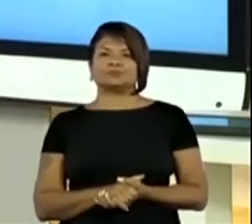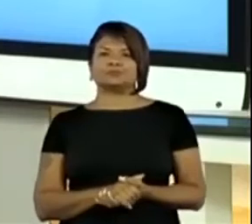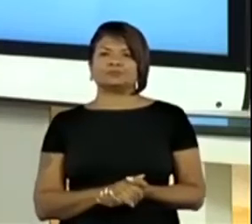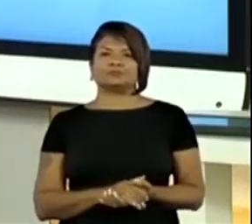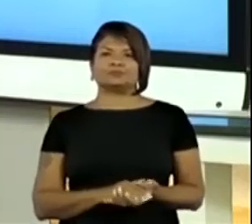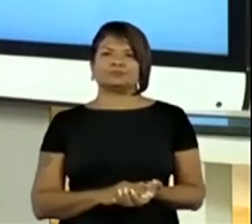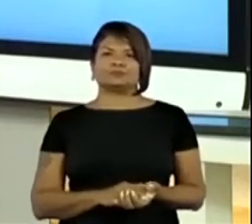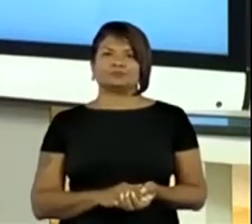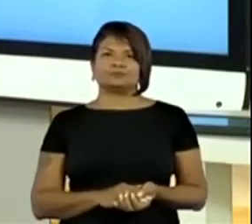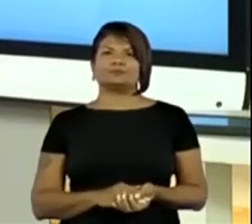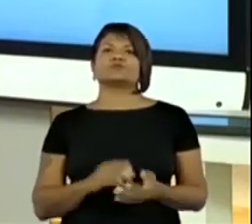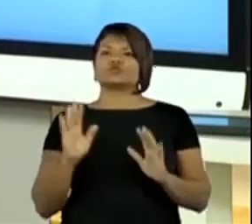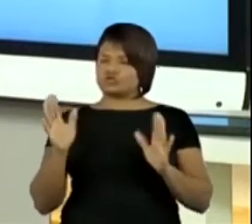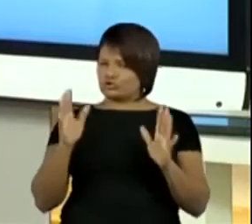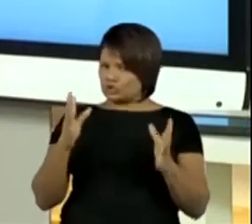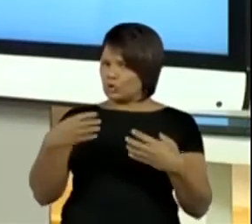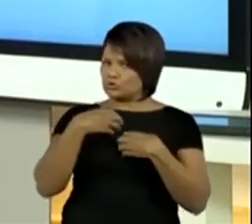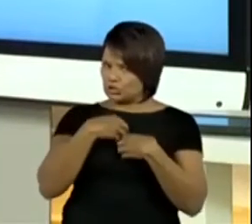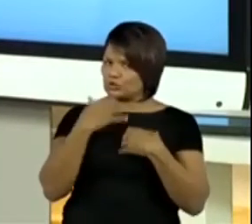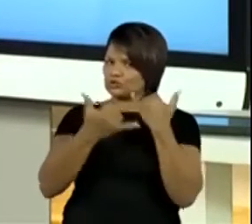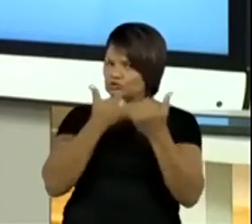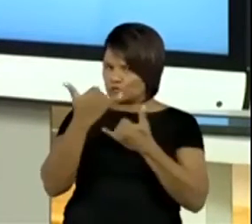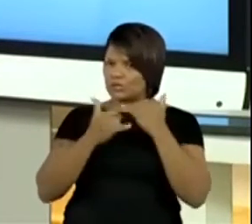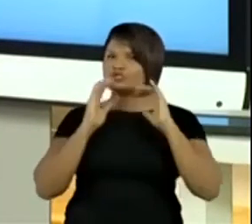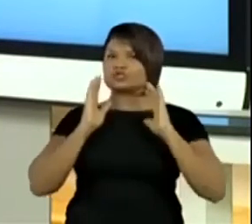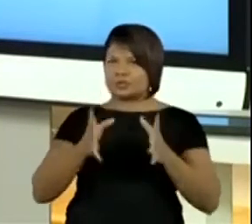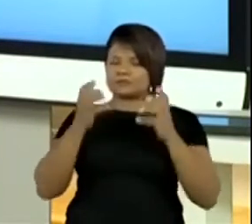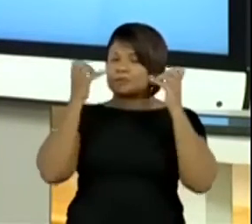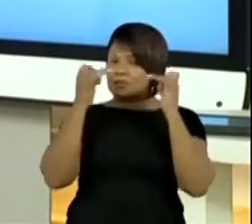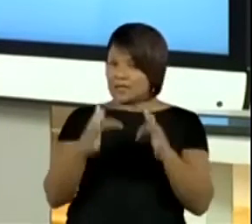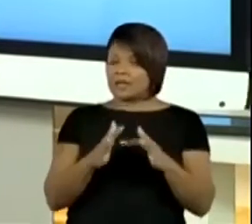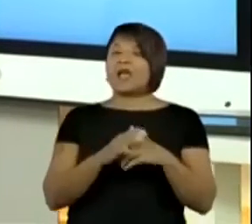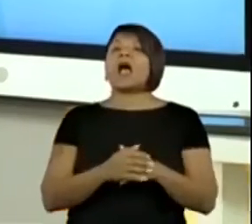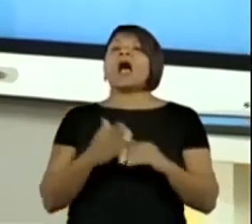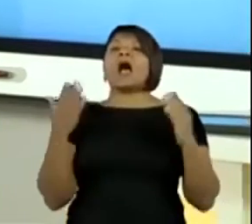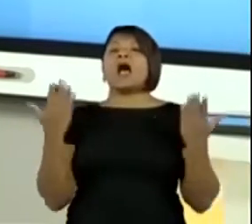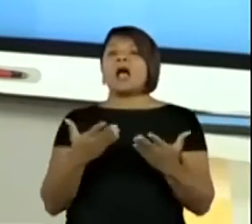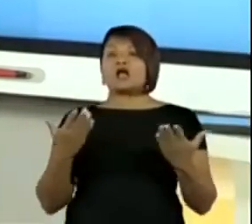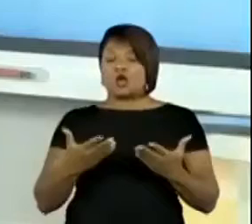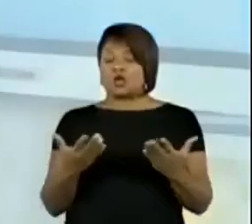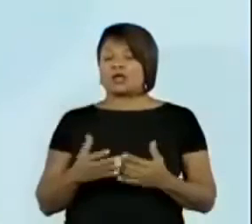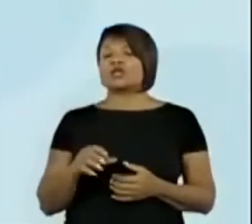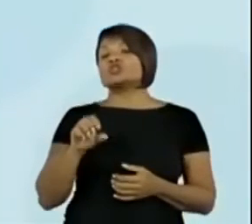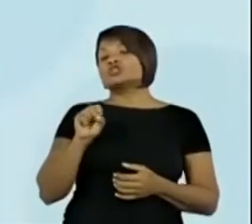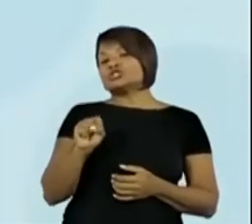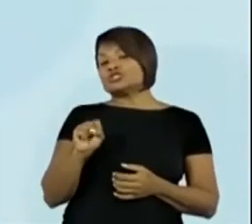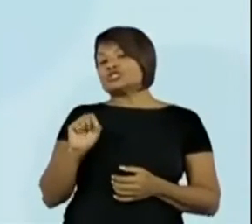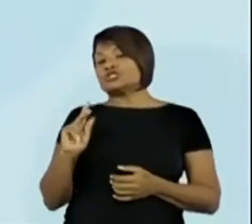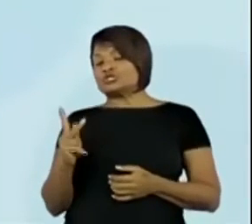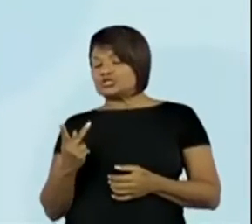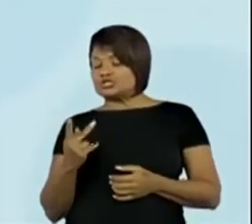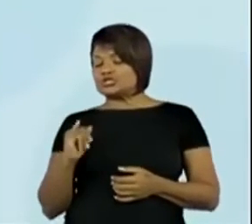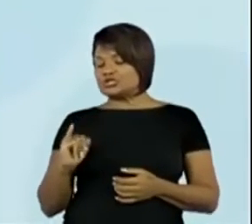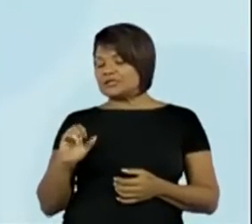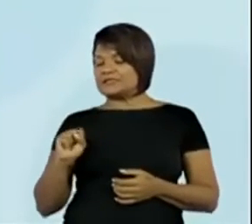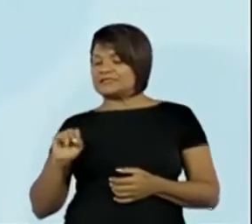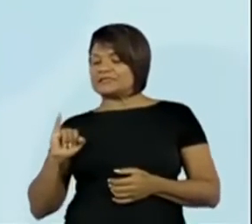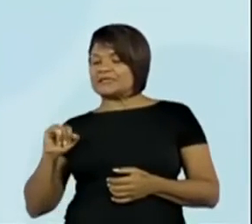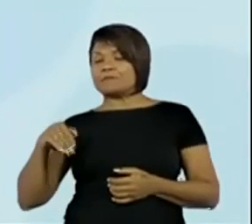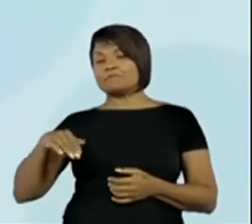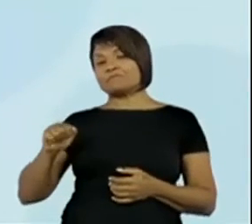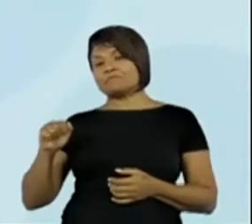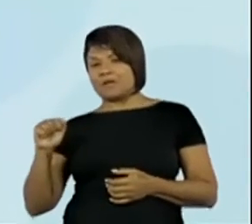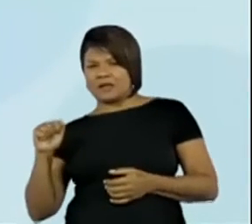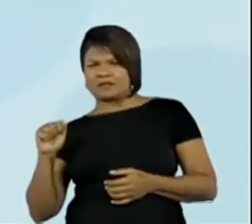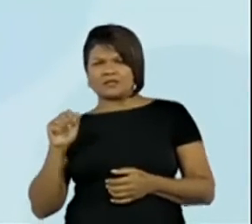Modo de jogar, já expliquei, né? Agora, o Sishima. O Sishima, né? Que é um jogo